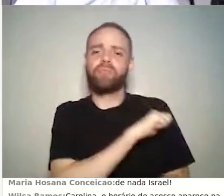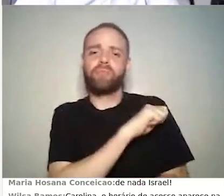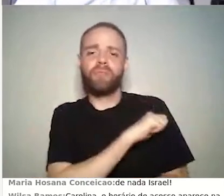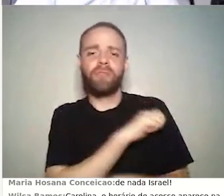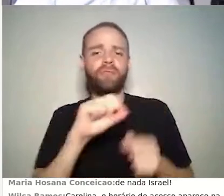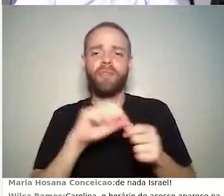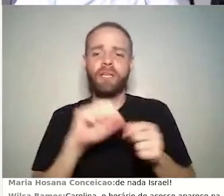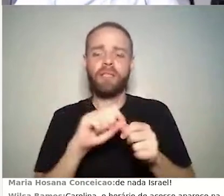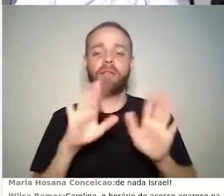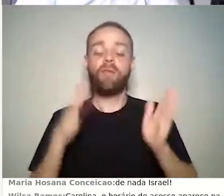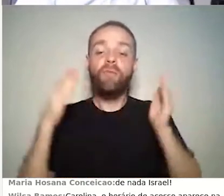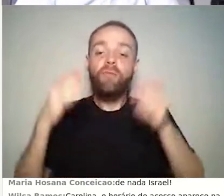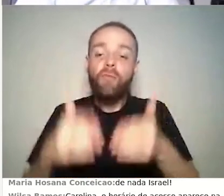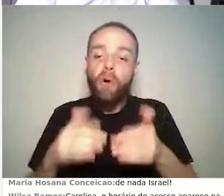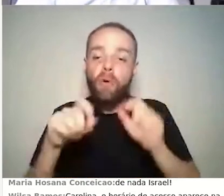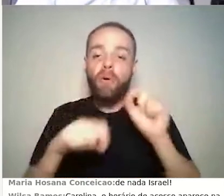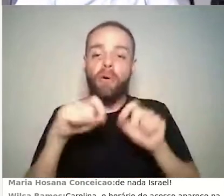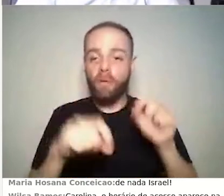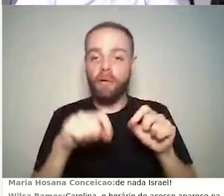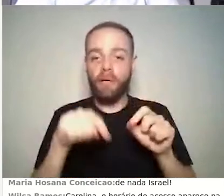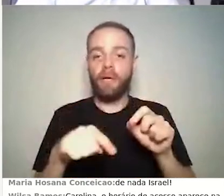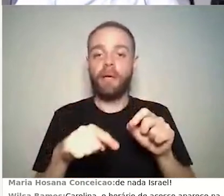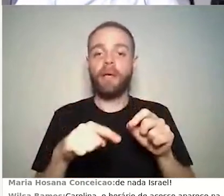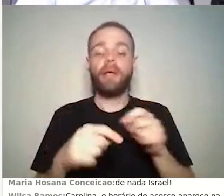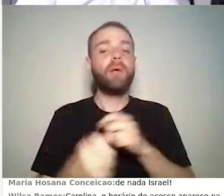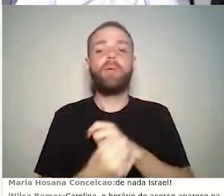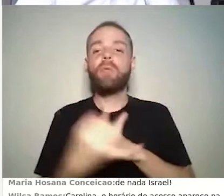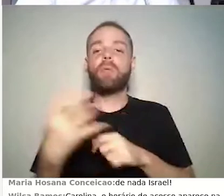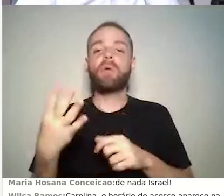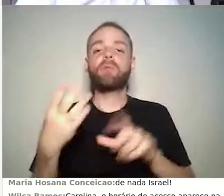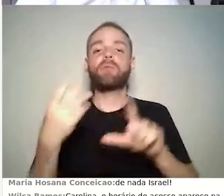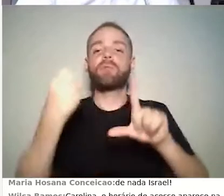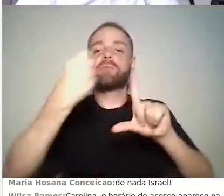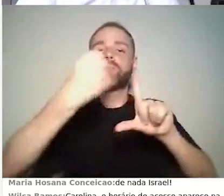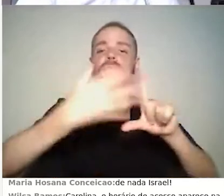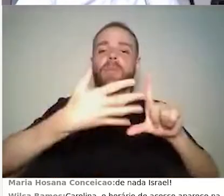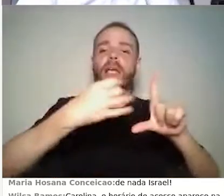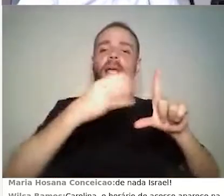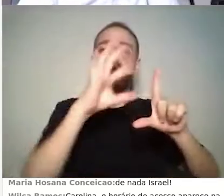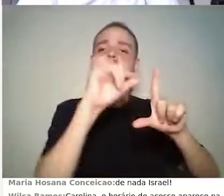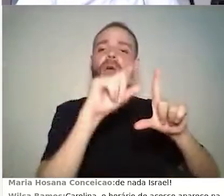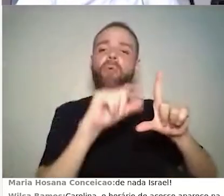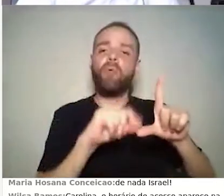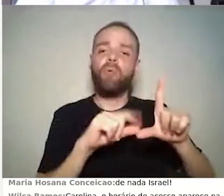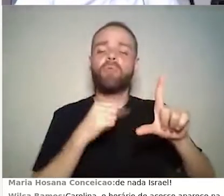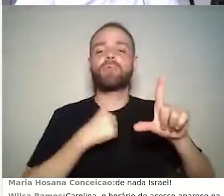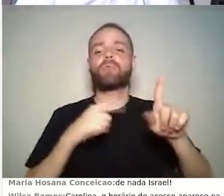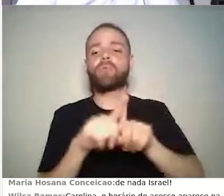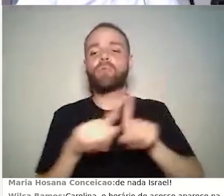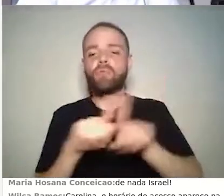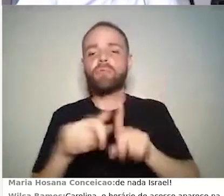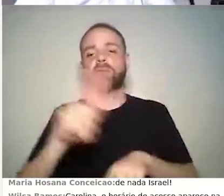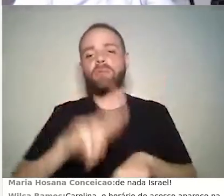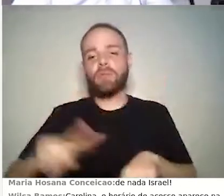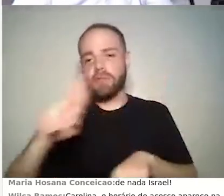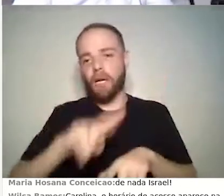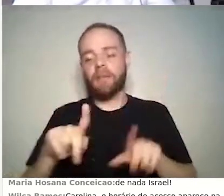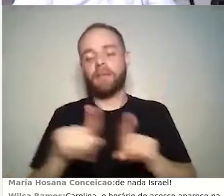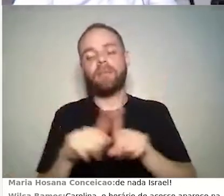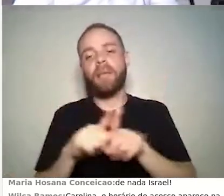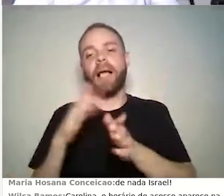recursos oferecidos por uma disciplina estão sendo acessados e por quantos usuários. E quais recursos não tiveram nenhum acesso.